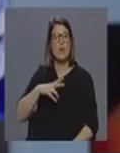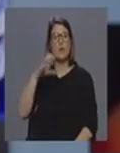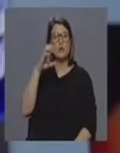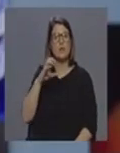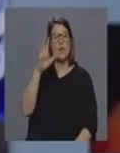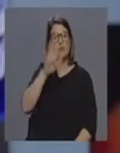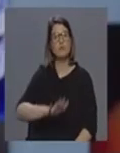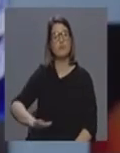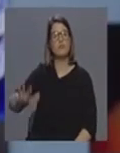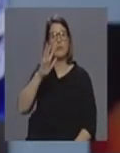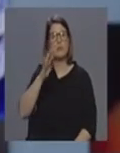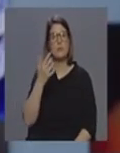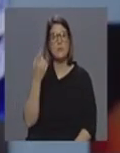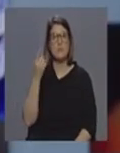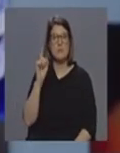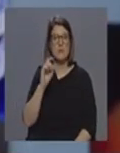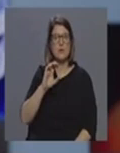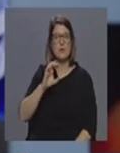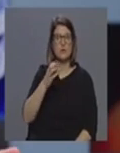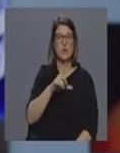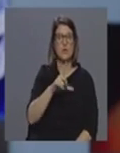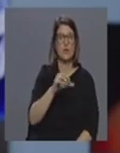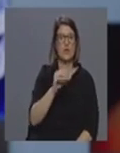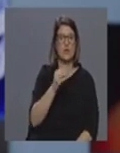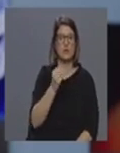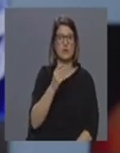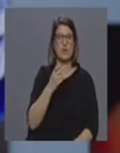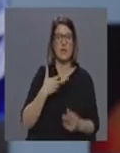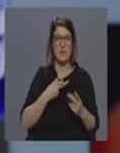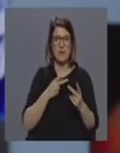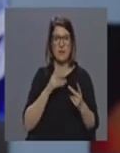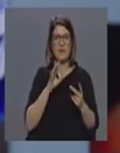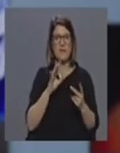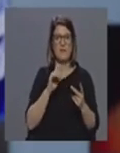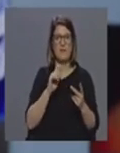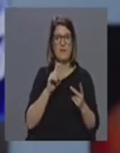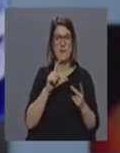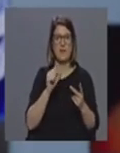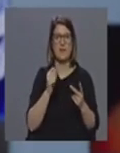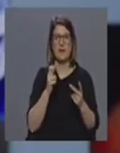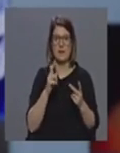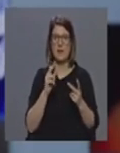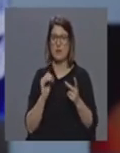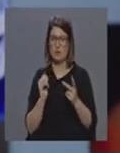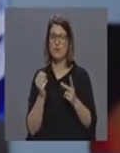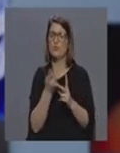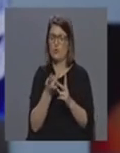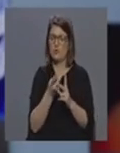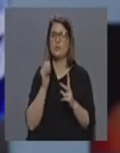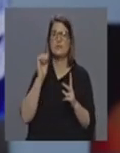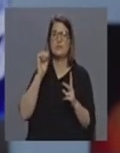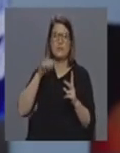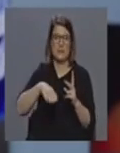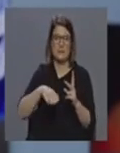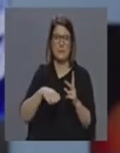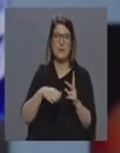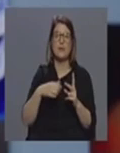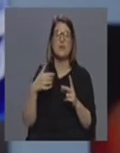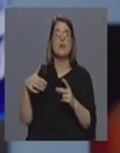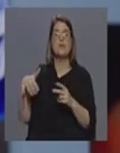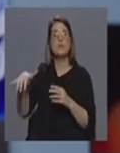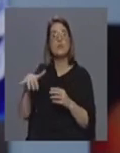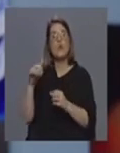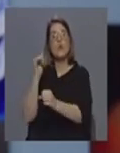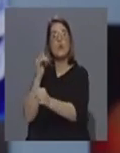sua extensão apenas os conselhos de o conselho de Lousada e de Felgueiras mas temos casos temos temos que